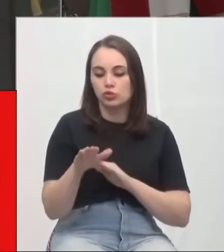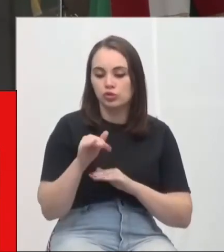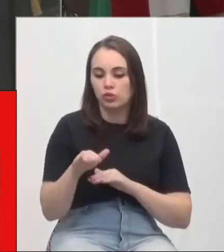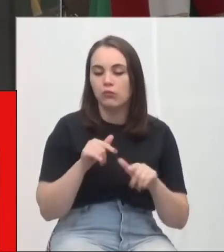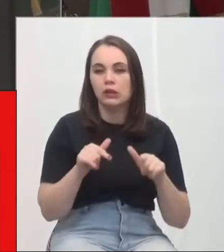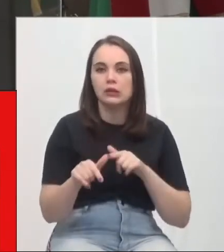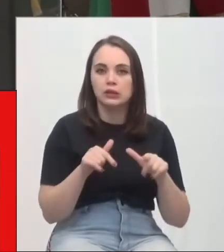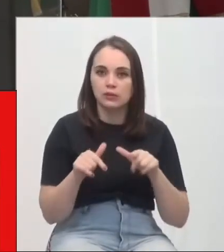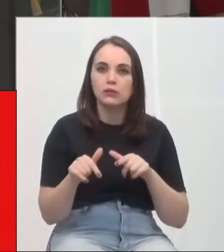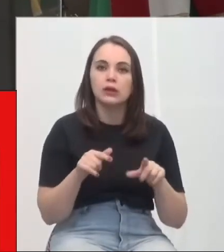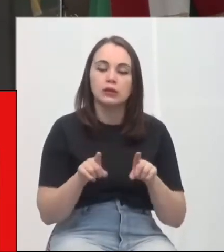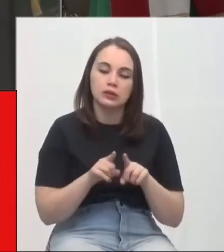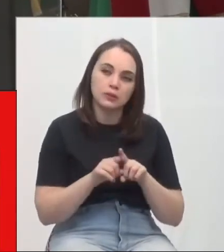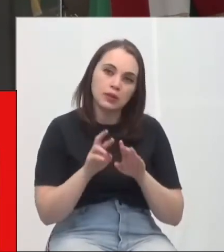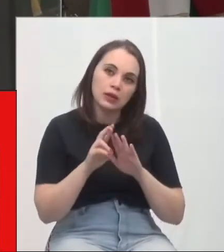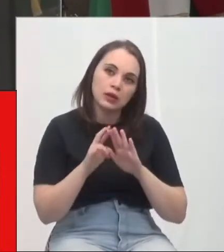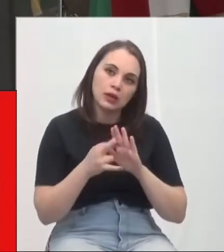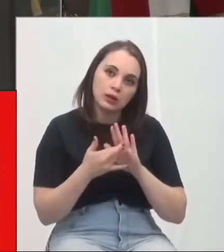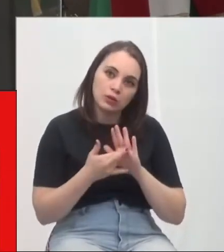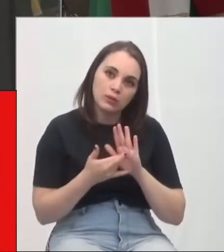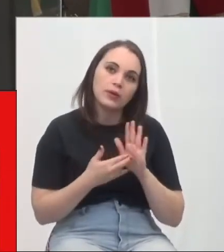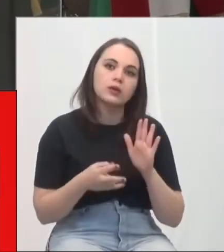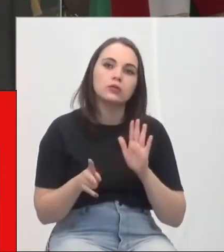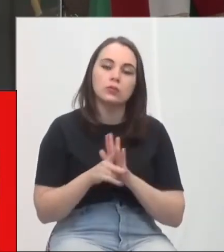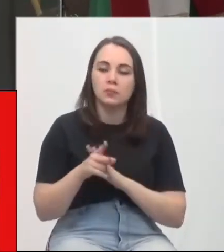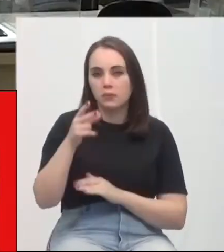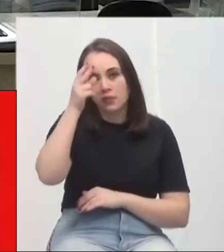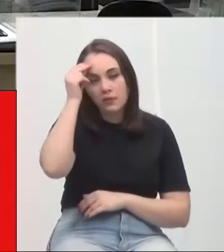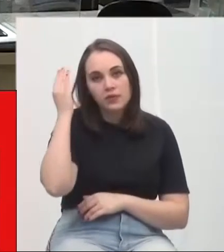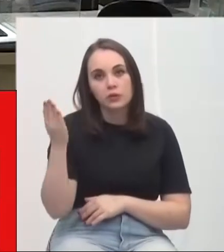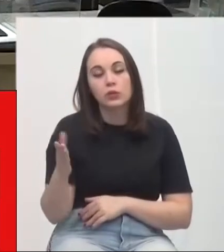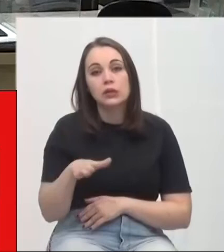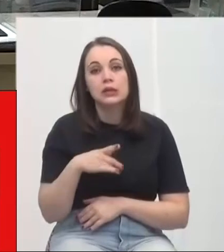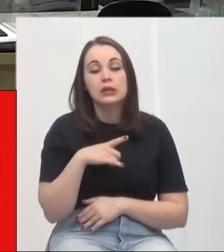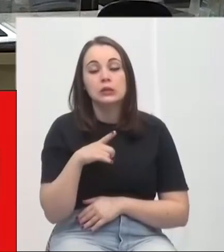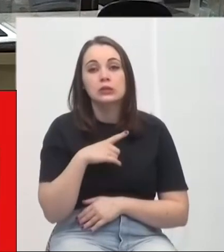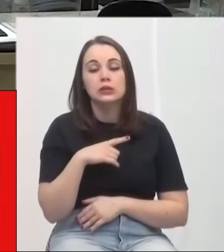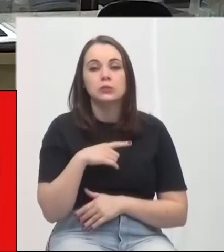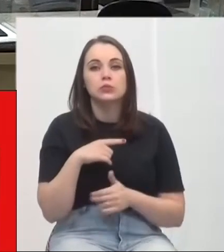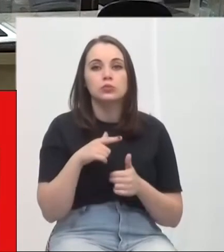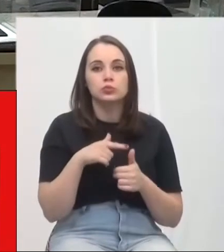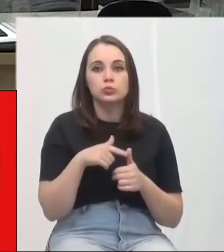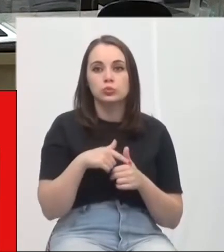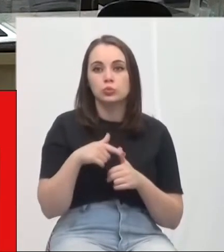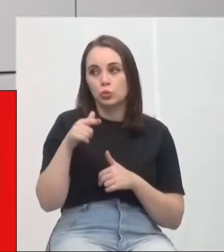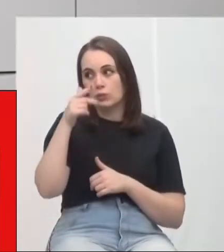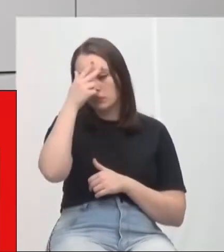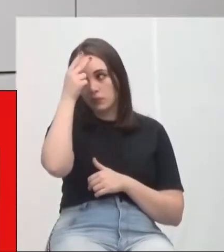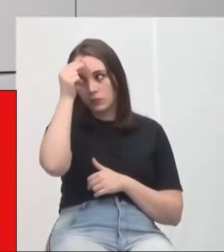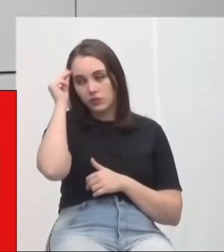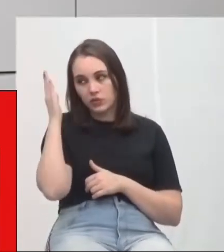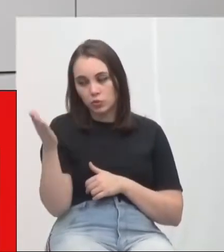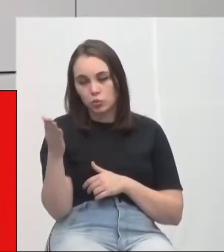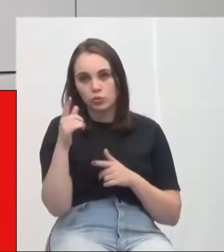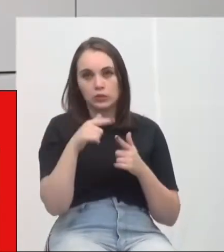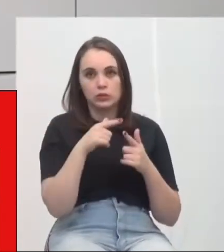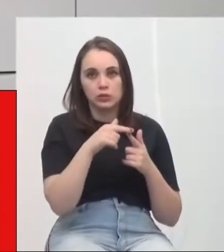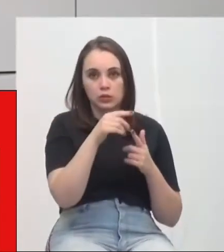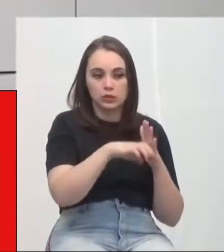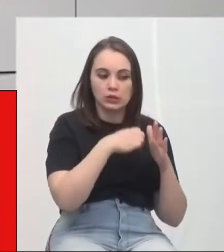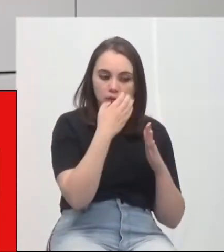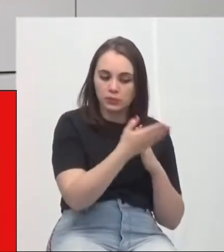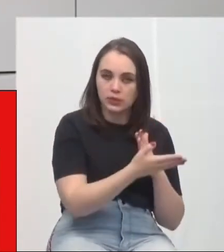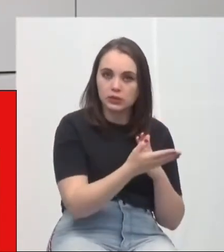tanto quanto por um regulamento próprio da prefeitura também. Então nós temos o membro da prefeitura, o membro da empresa